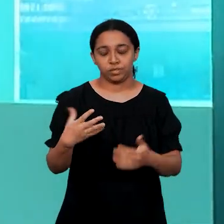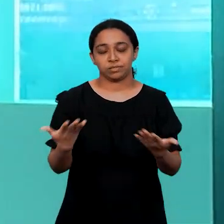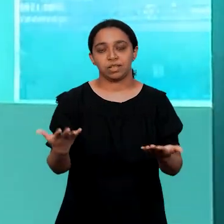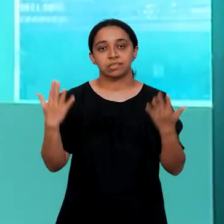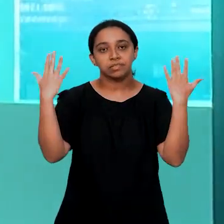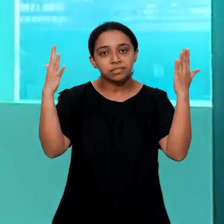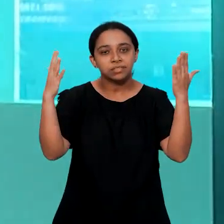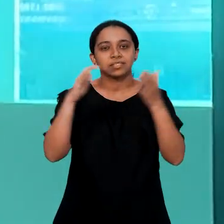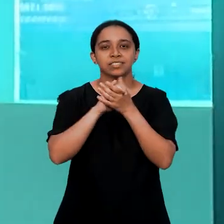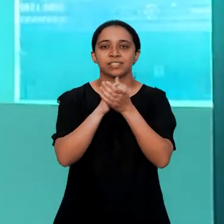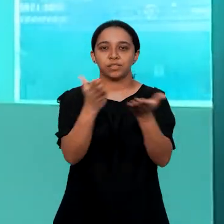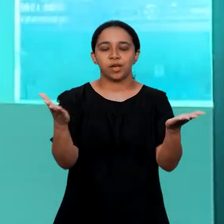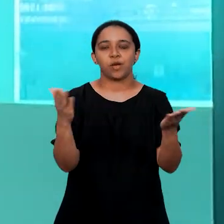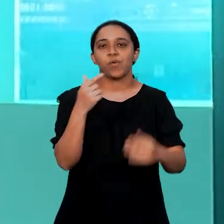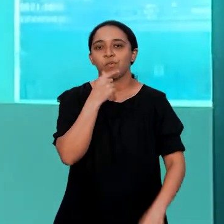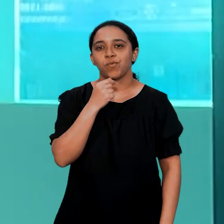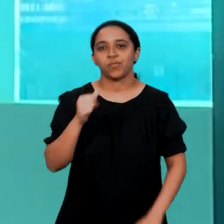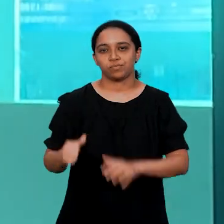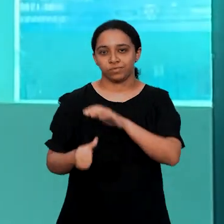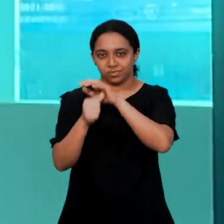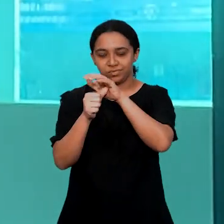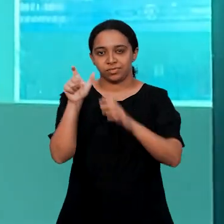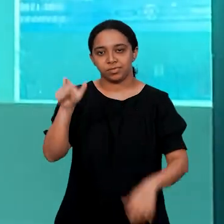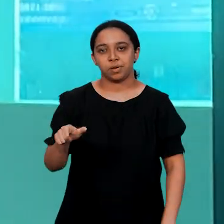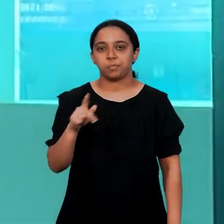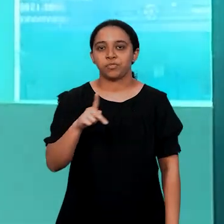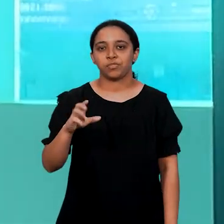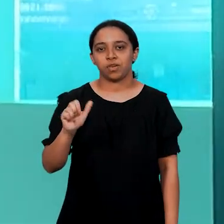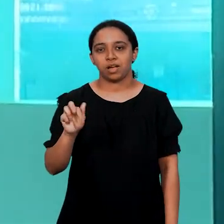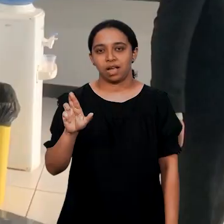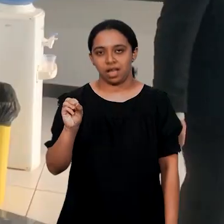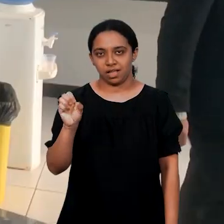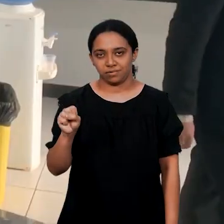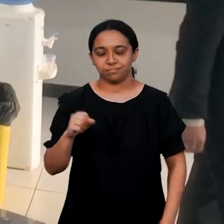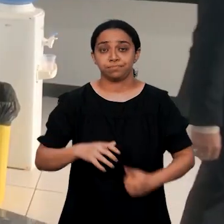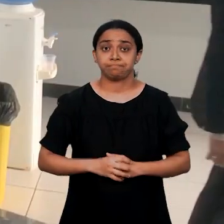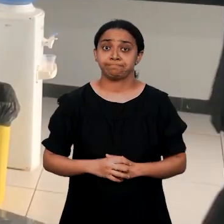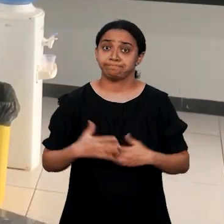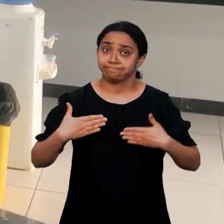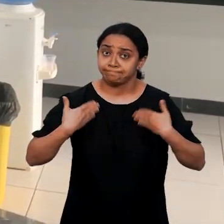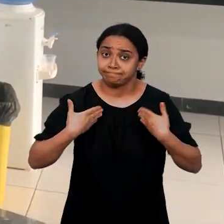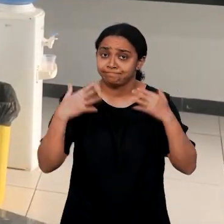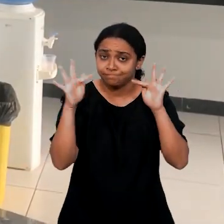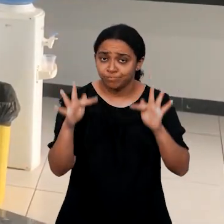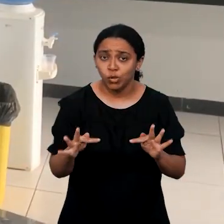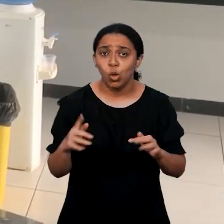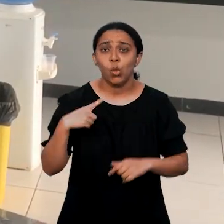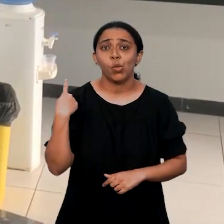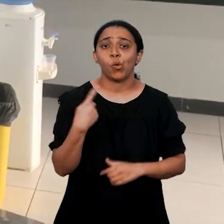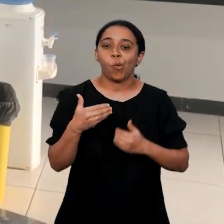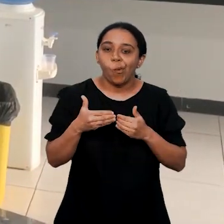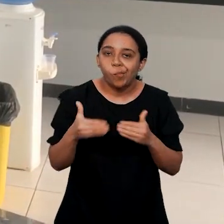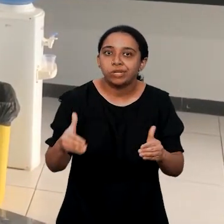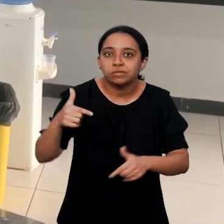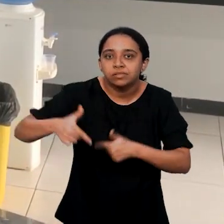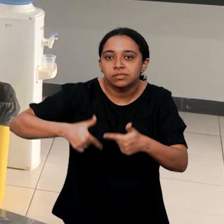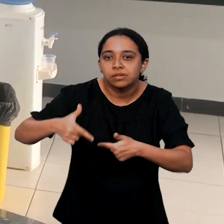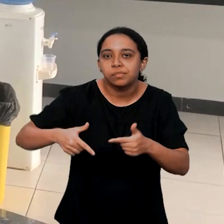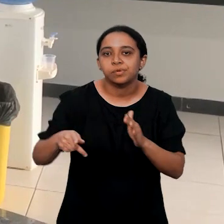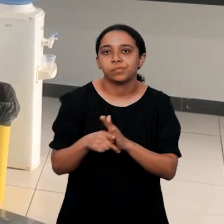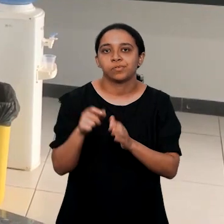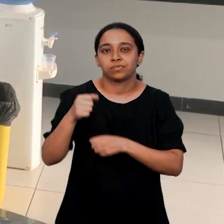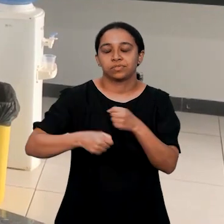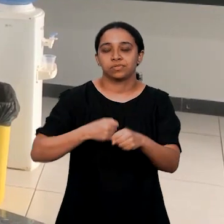2023, foram saudados pelo reitor Carlos César Teixeira. É com grande alegria que nós estamos iniciando as